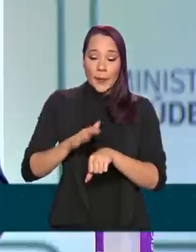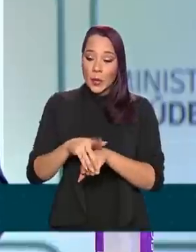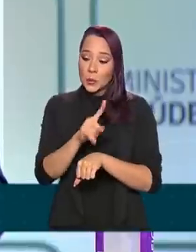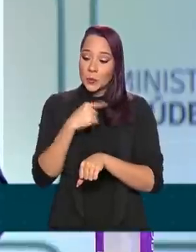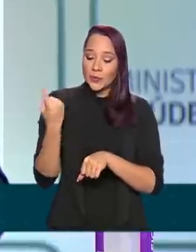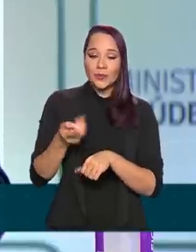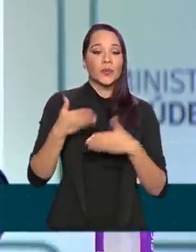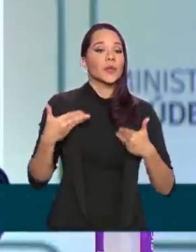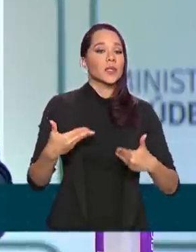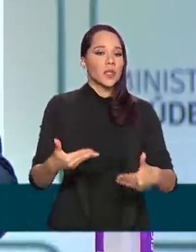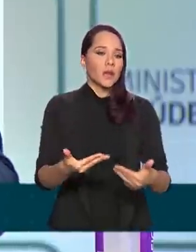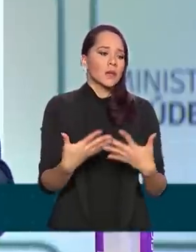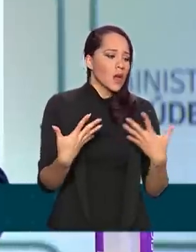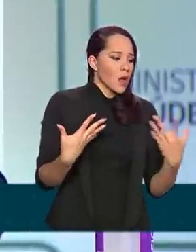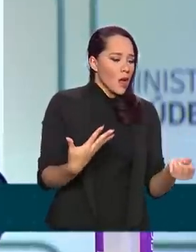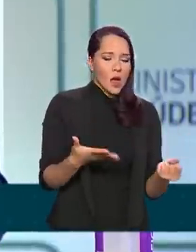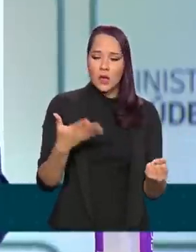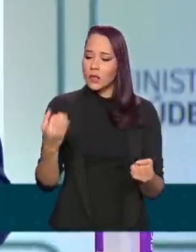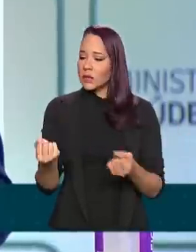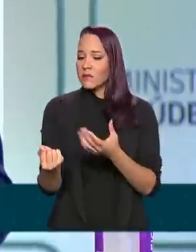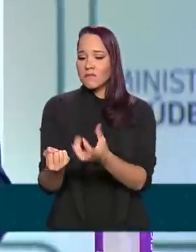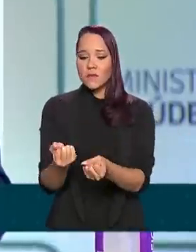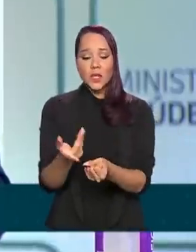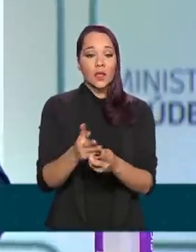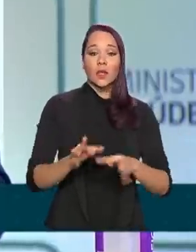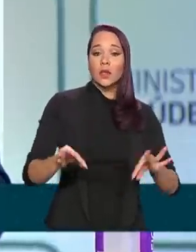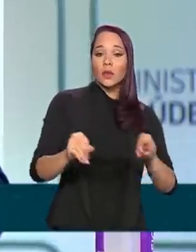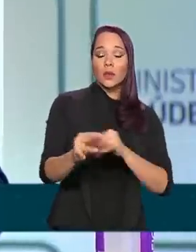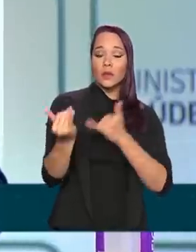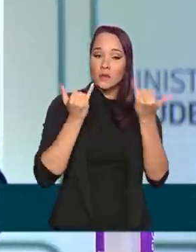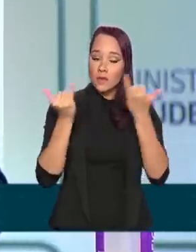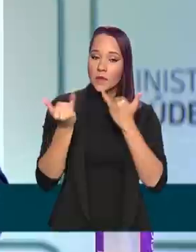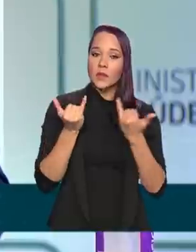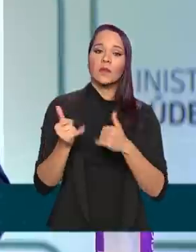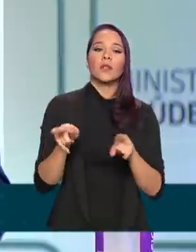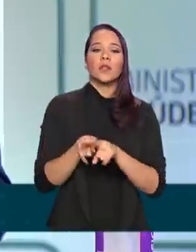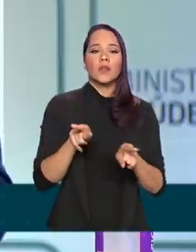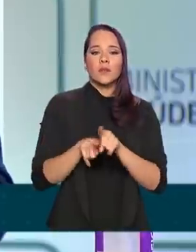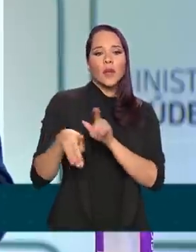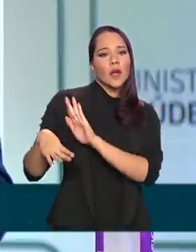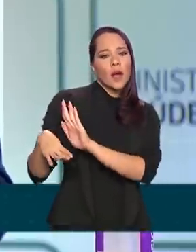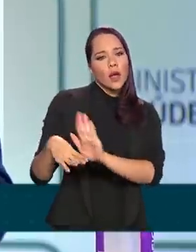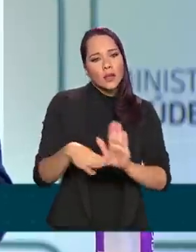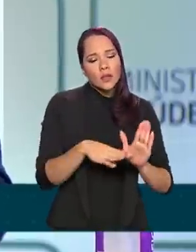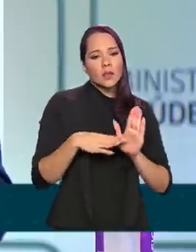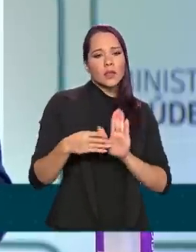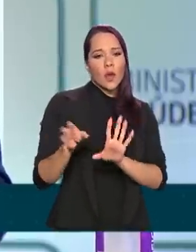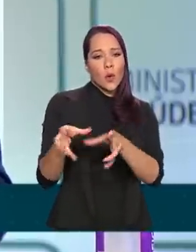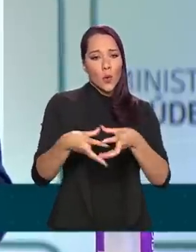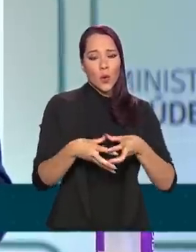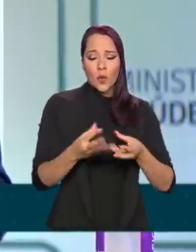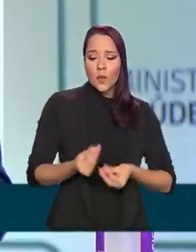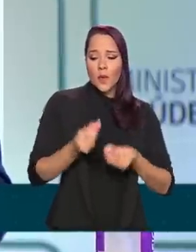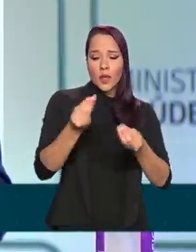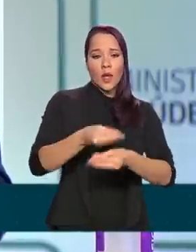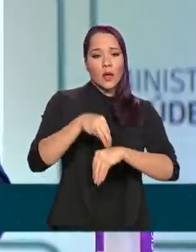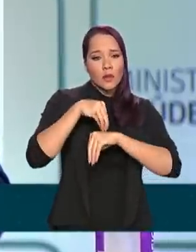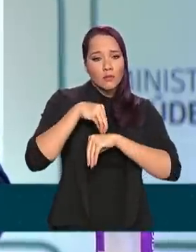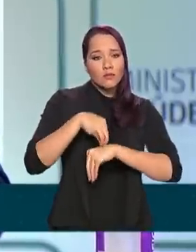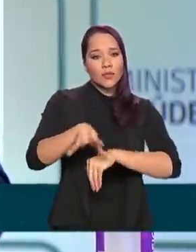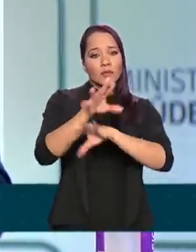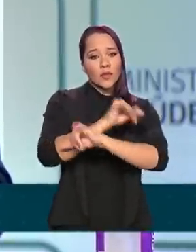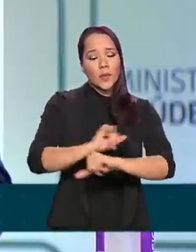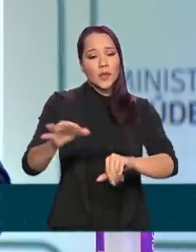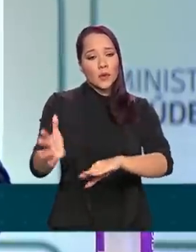como Ministério, acolher todas essas informações e mobilizar nossa equipe para fornecer informações de